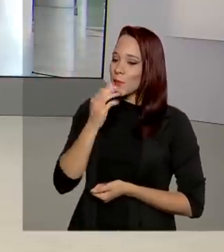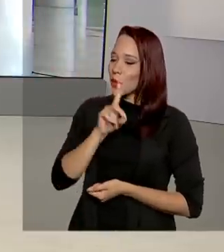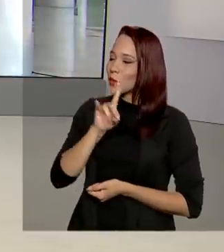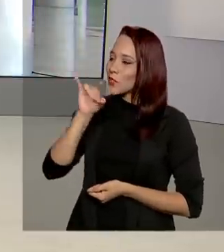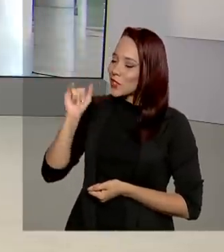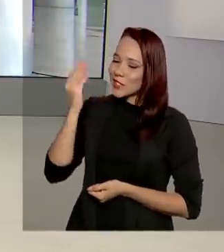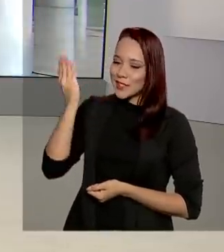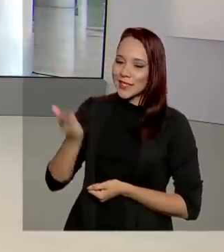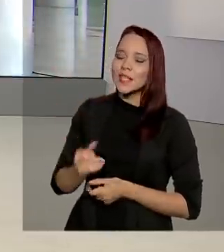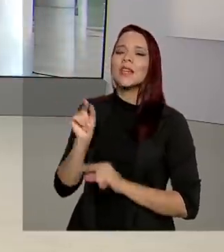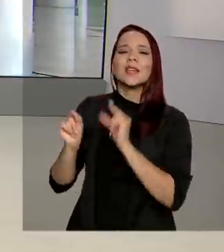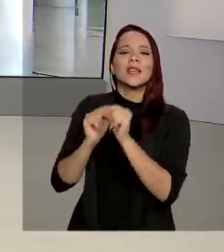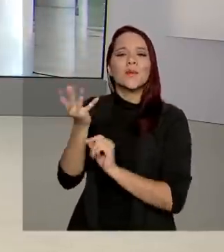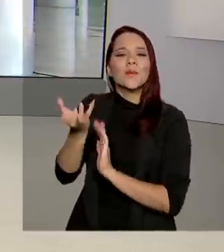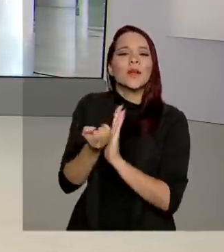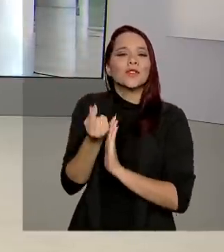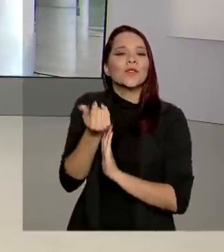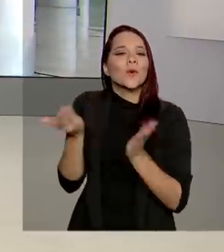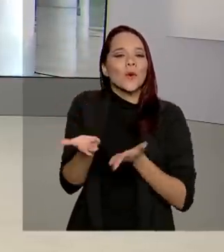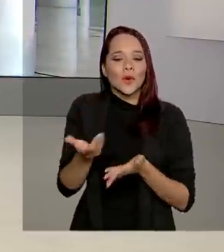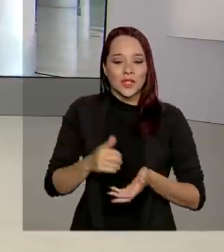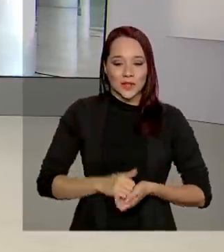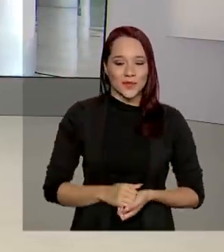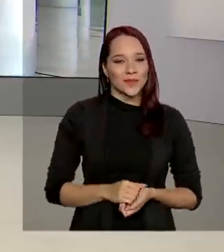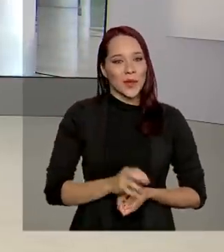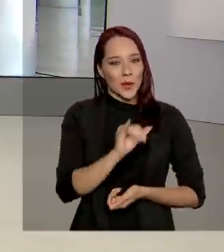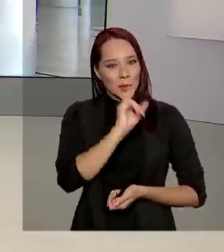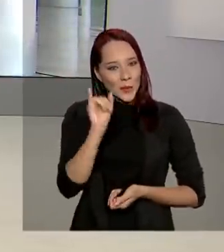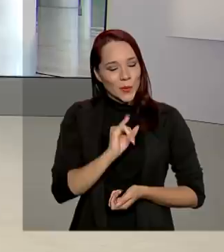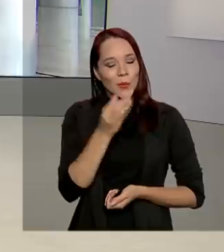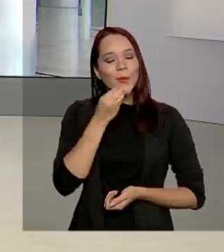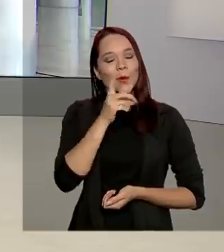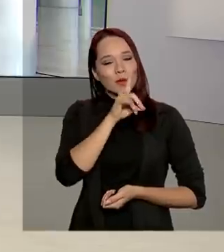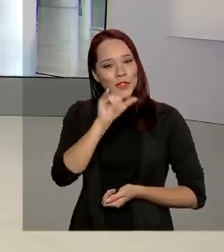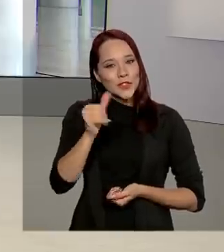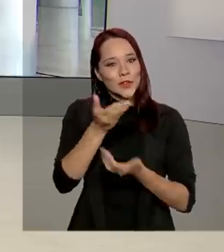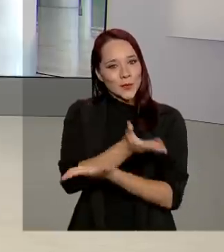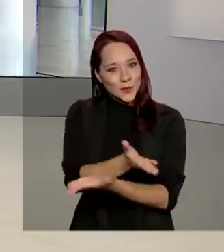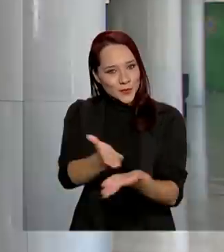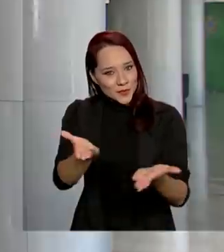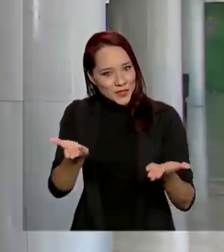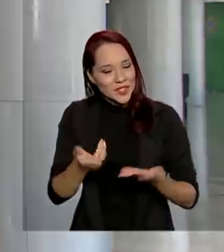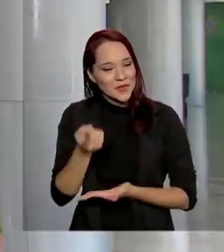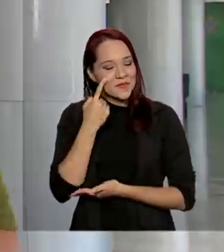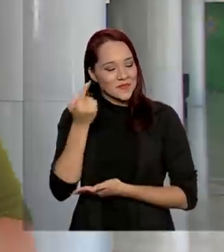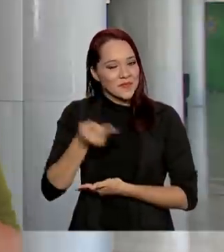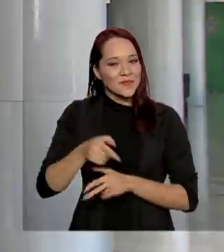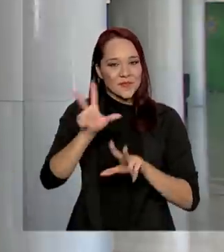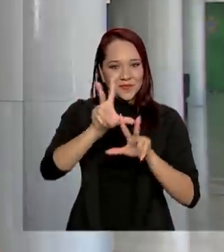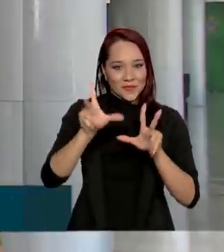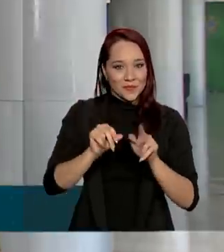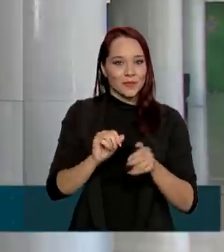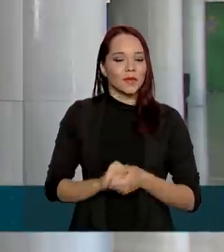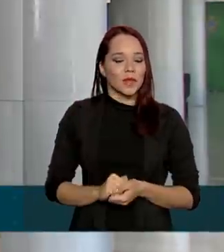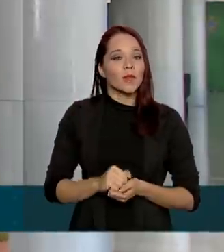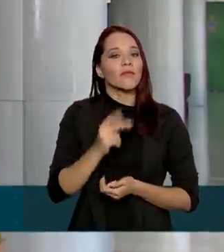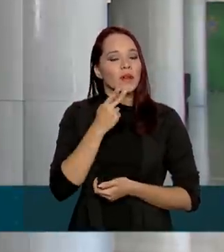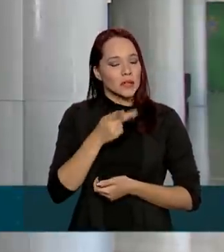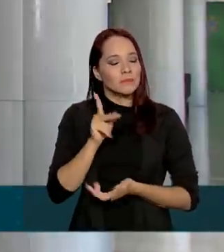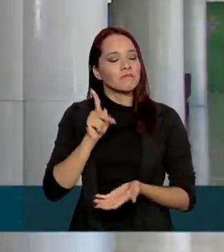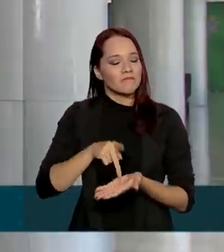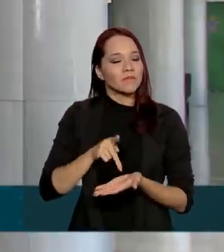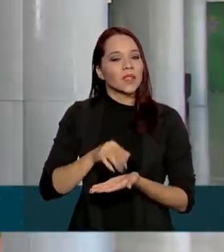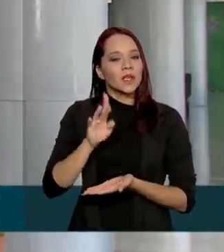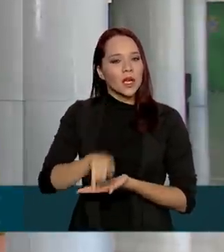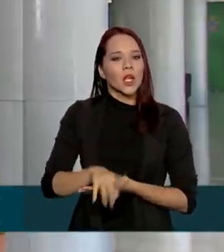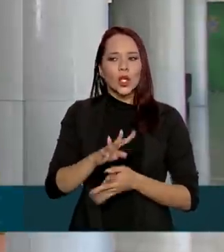Bom dia, Luciana. Quem recebe hoje? Oi, Mara. Bom dia para você. Bom dia para você que acompanha a TV Brasil. Reforçando isso mesmo,